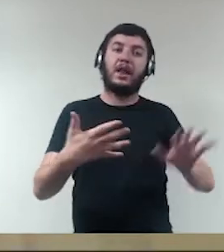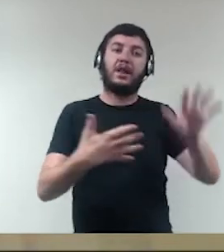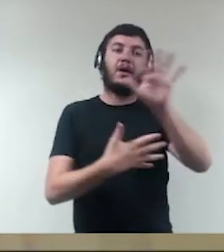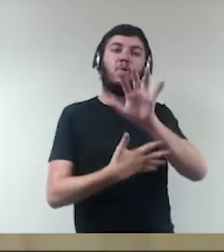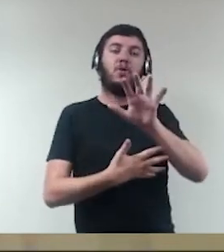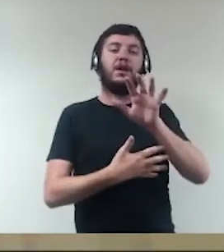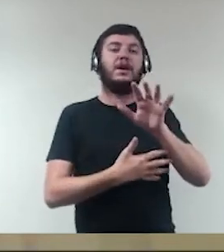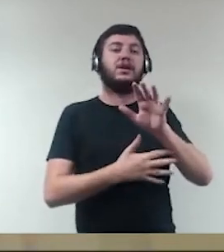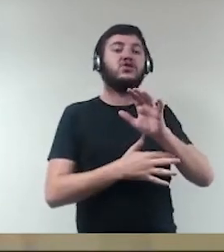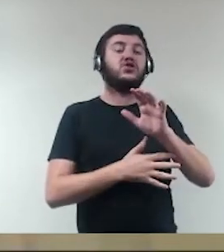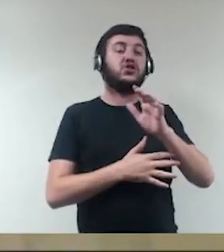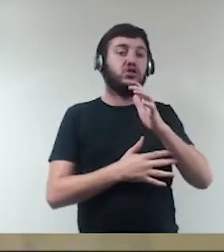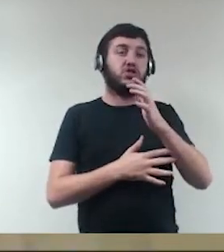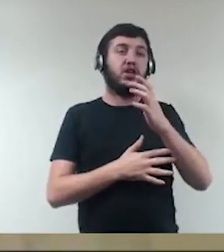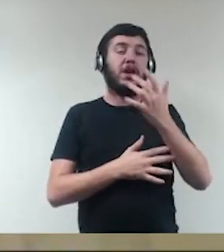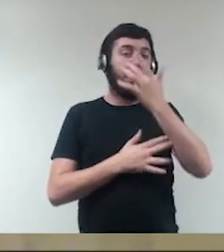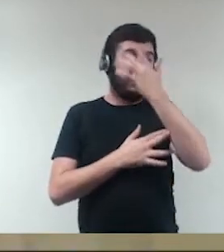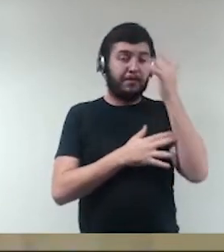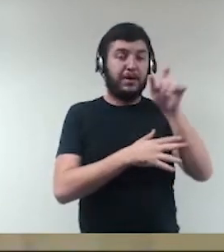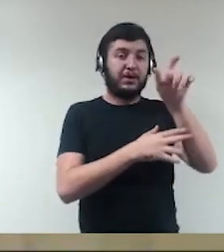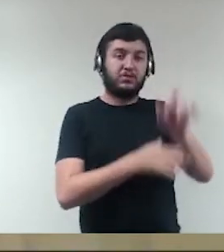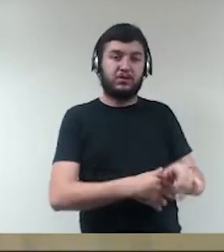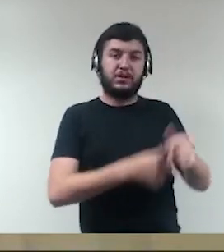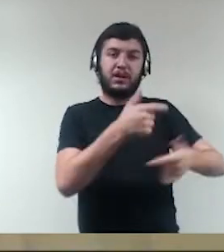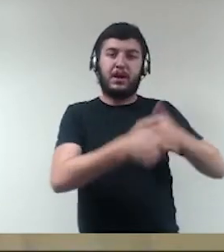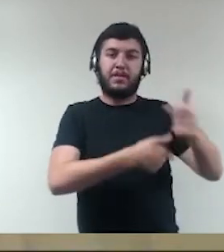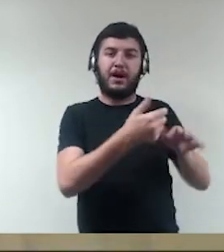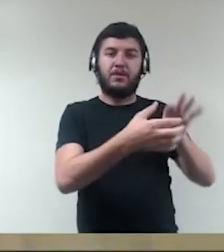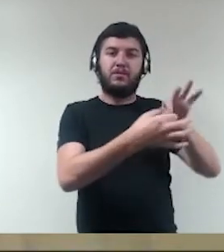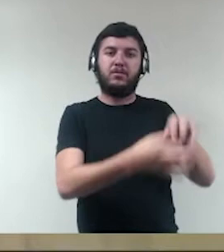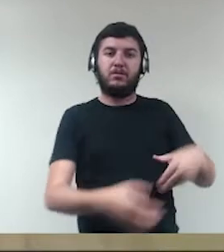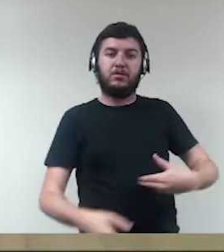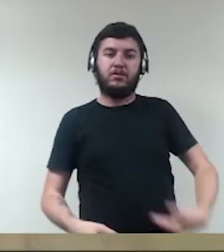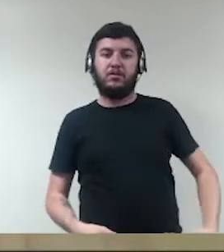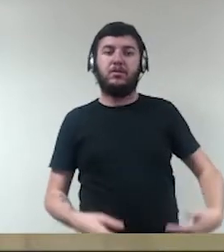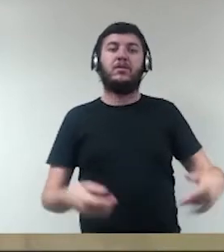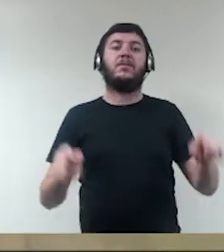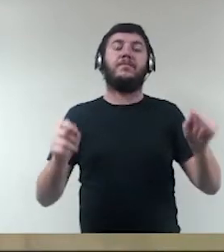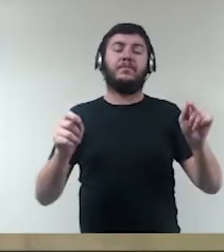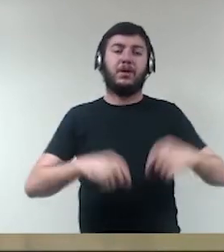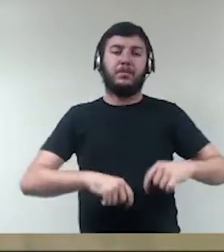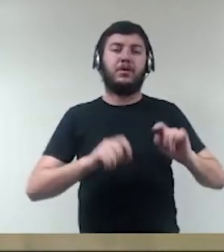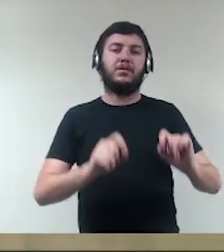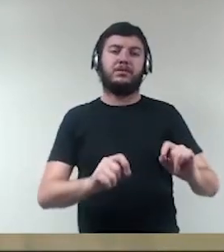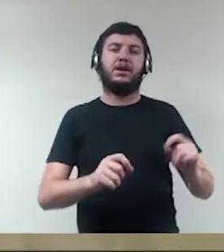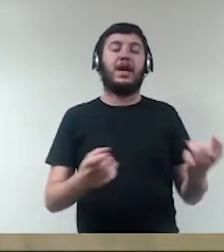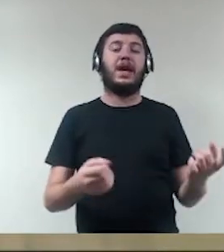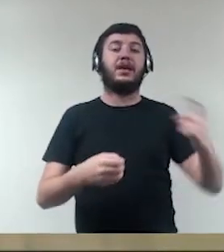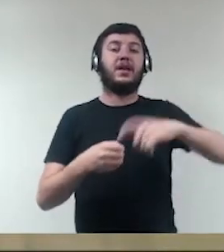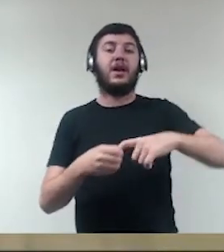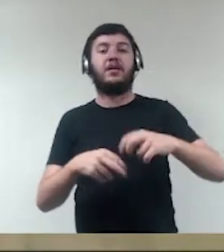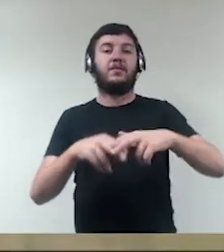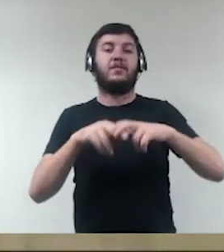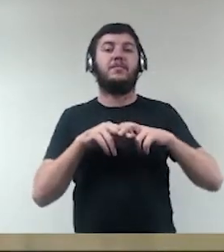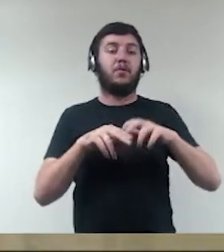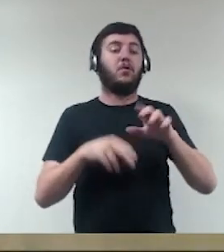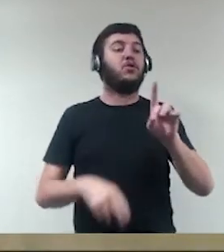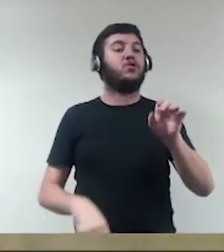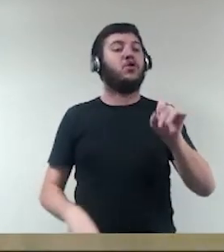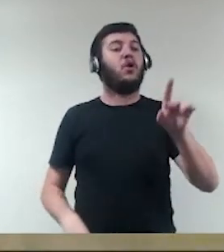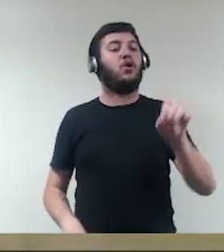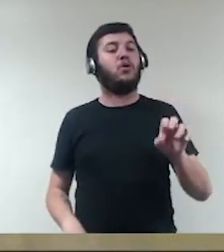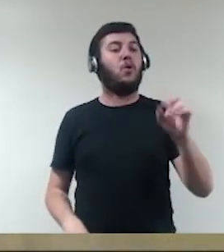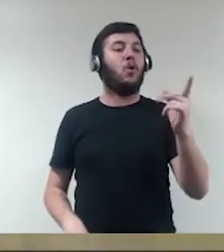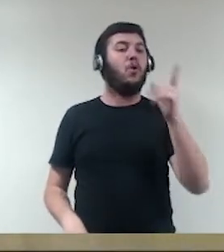públicos, né, só podem ser responsabilizados, né, regressivamente, exatamente por dolo ou fraude. Nisso se inclui